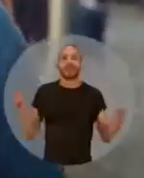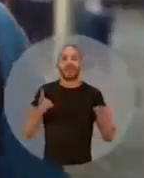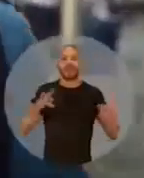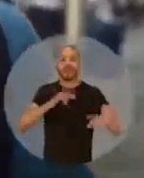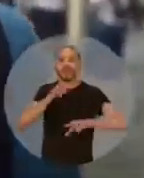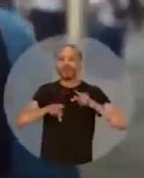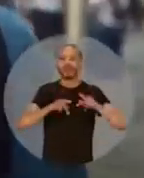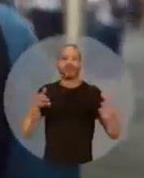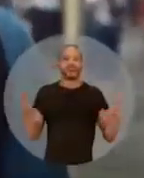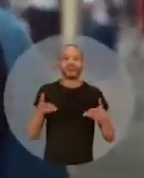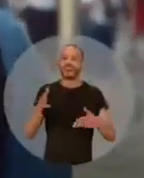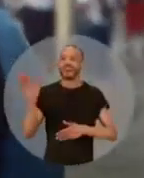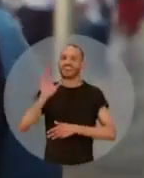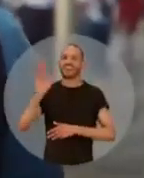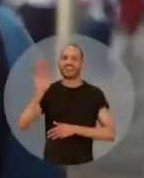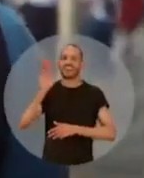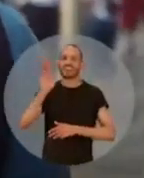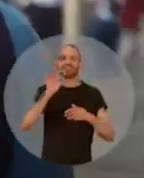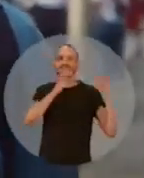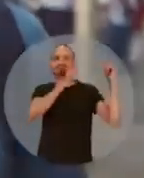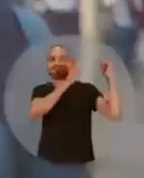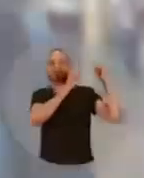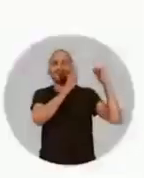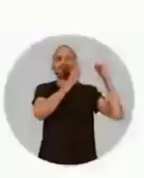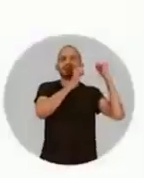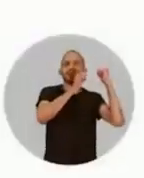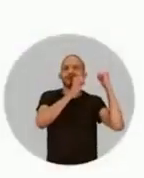Agora é o povo, agora é Lula!